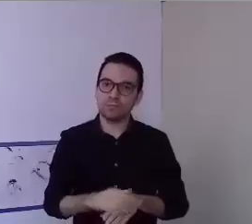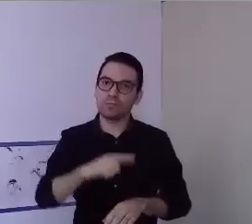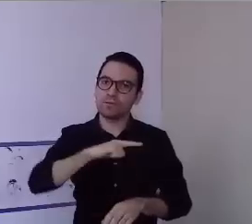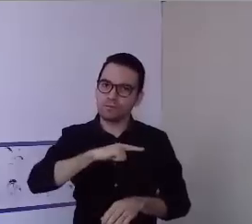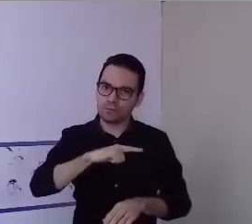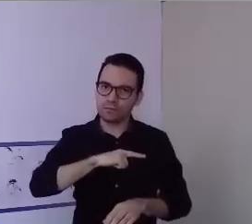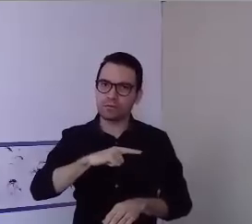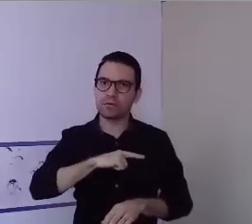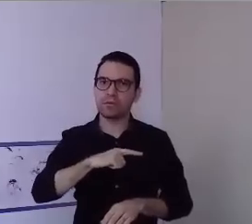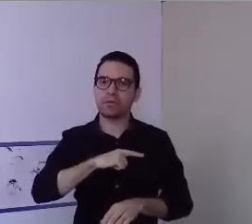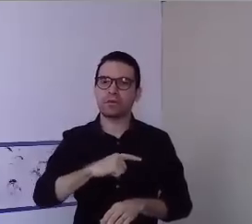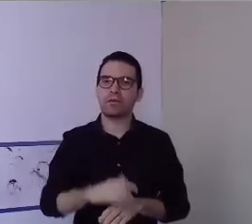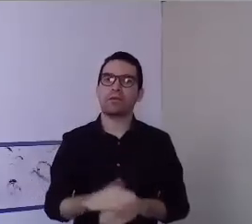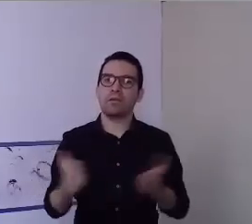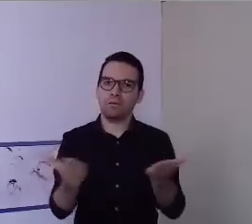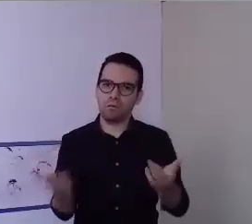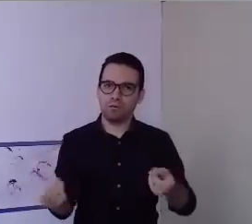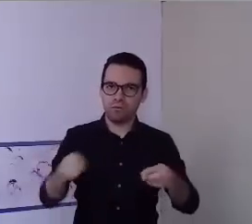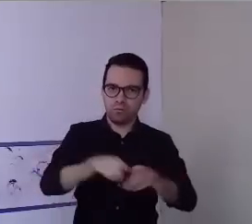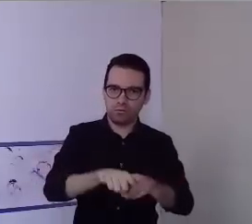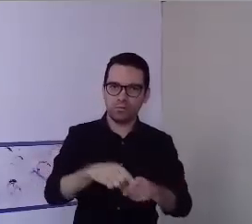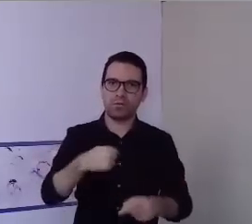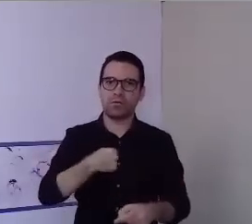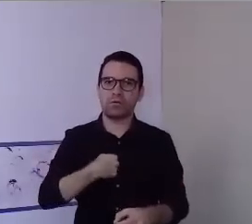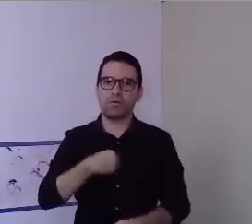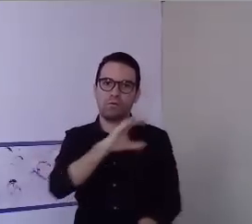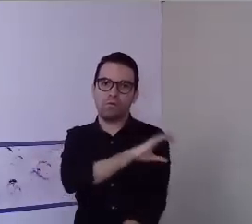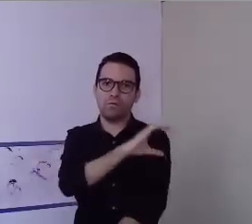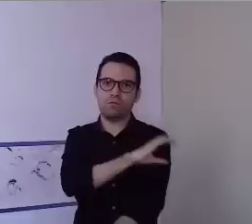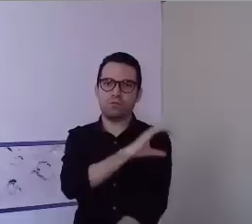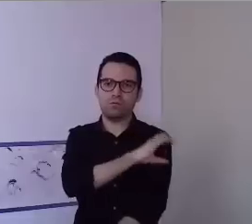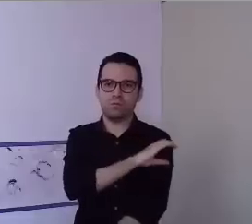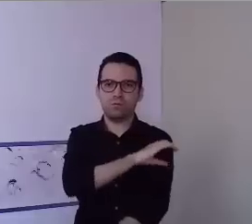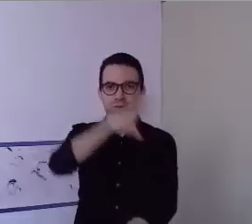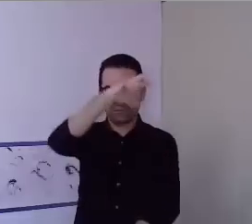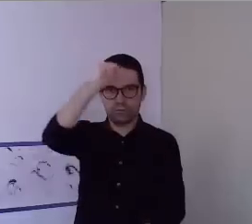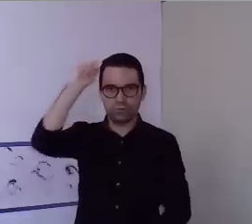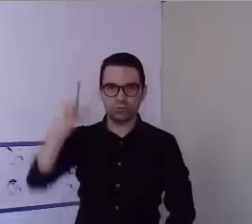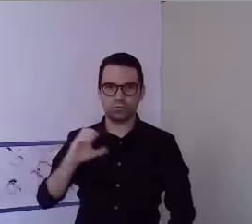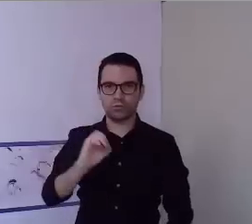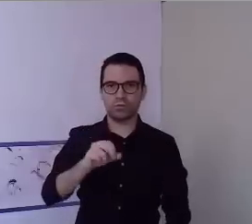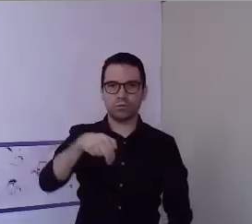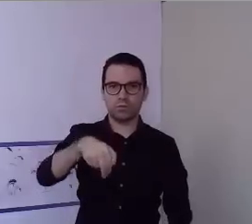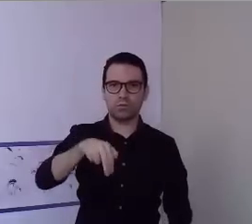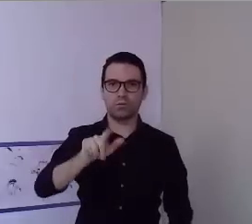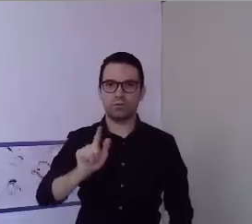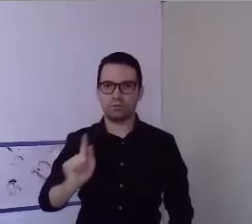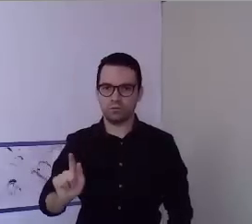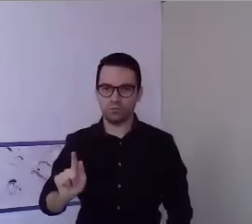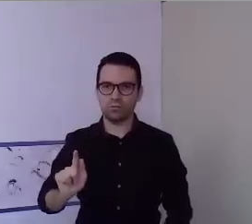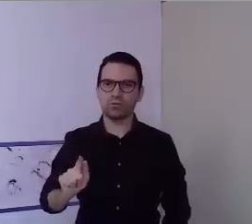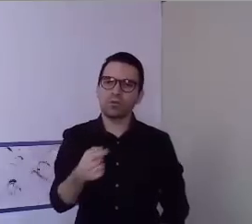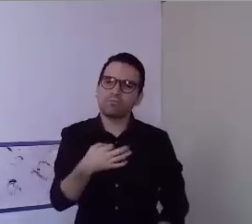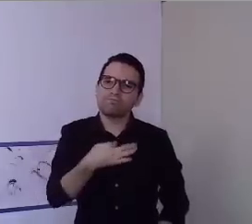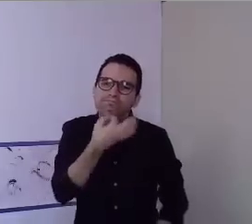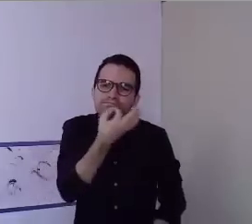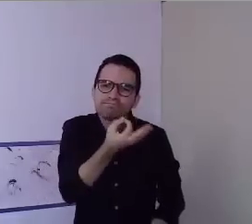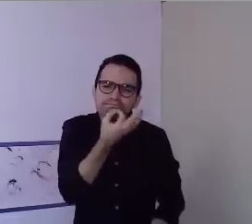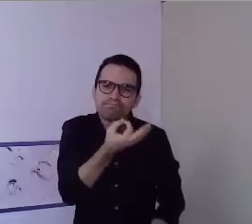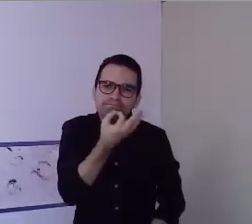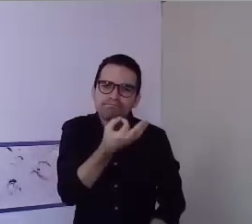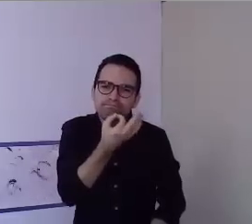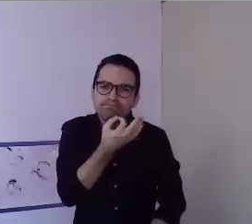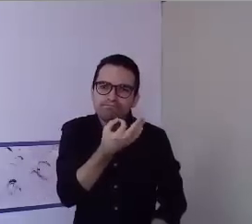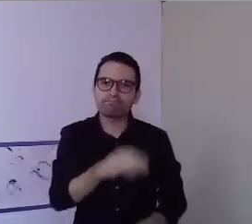prontamente e eu como coordenadora da UNC, Mato Grosso do Sul, sugeri e